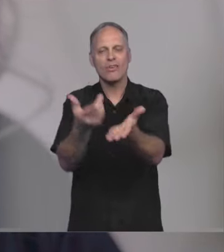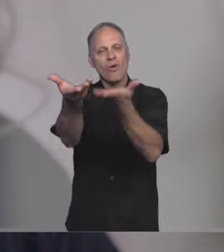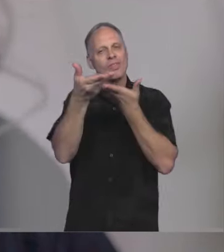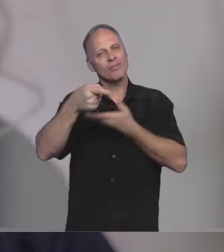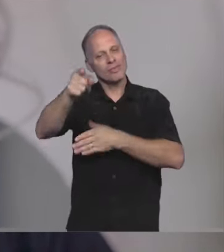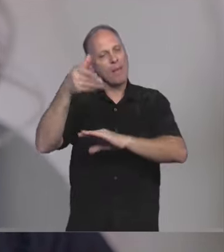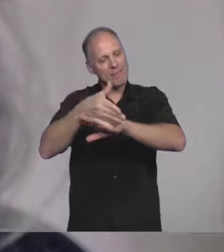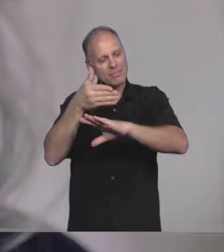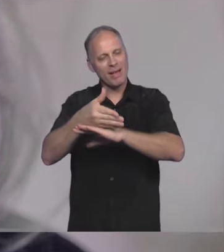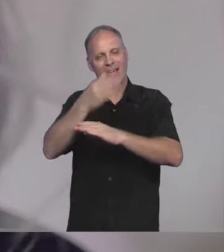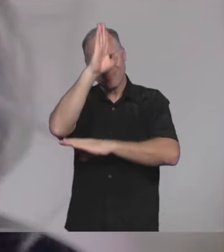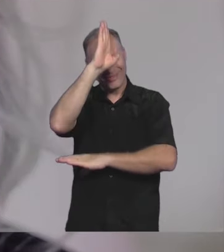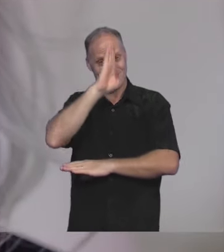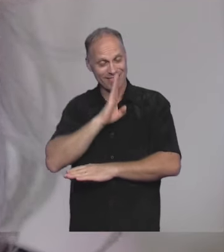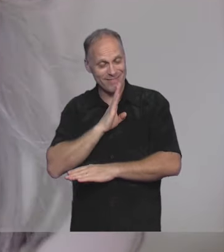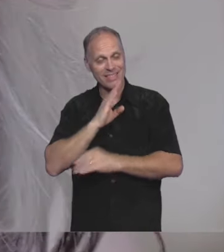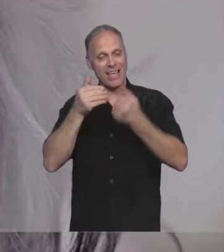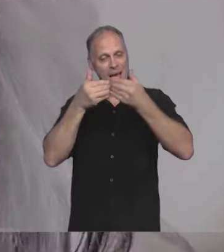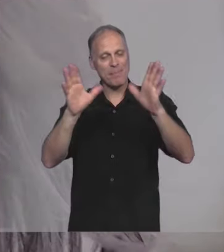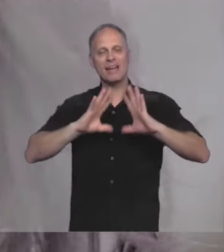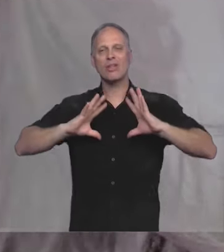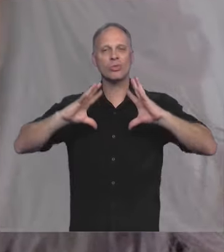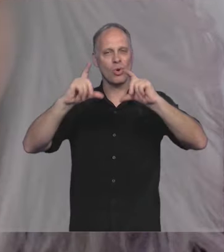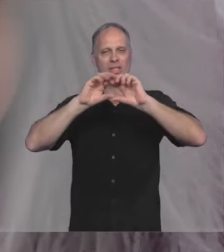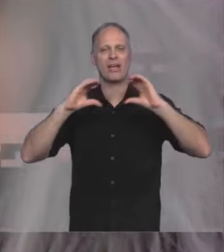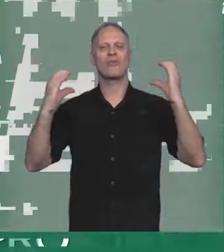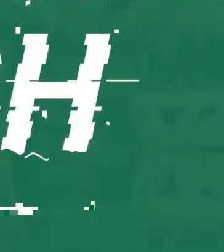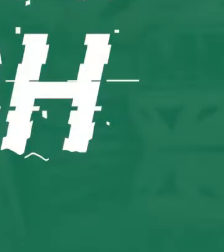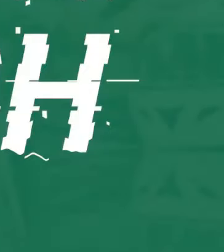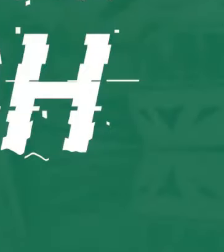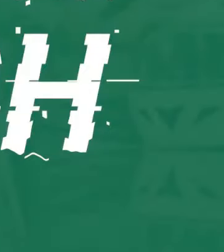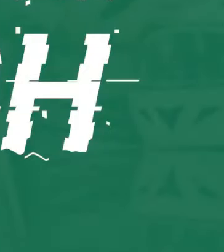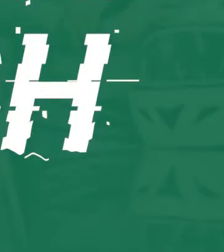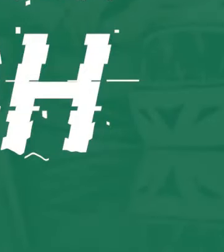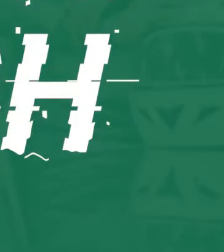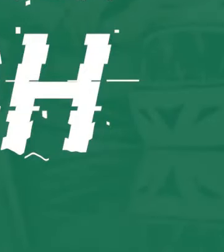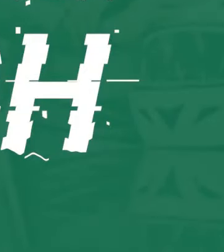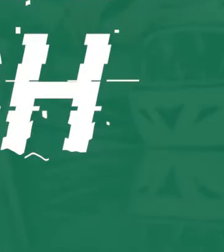participar deste evento, que é gratuito e aberto à comunidade em geral.